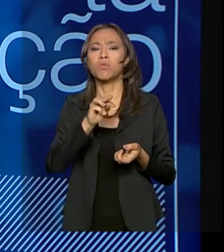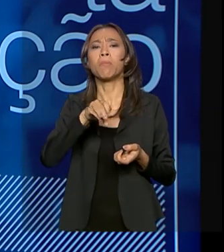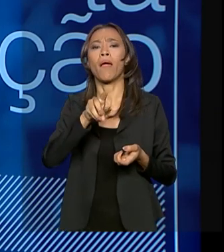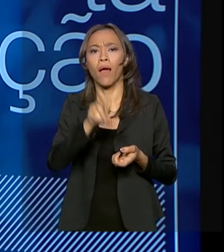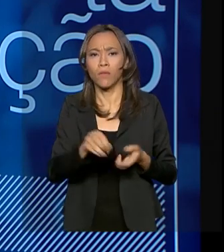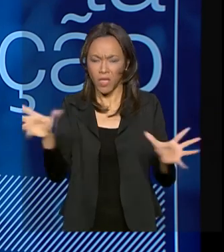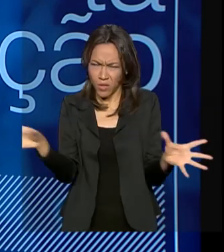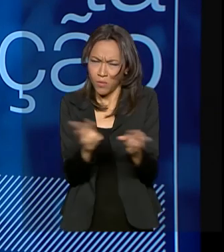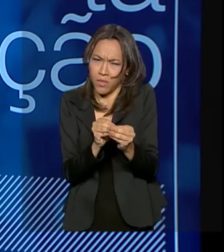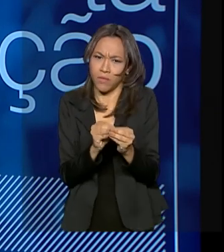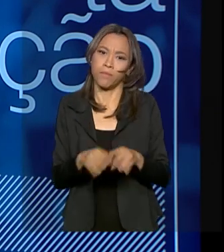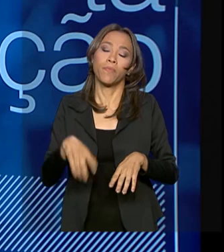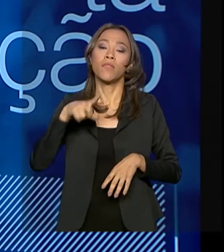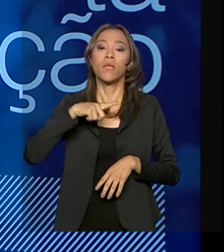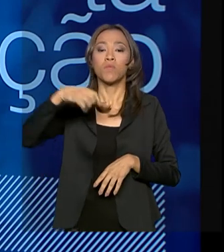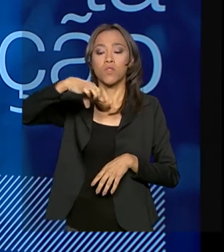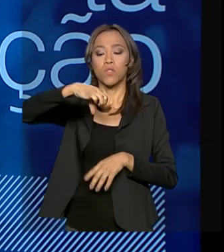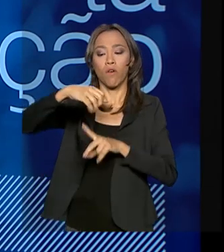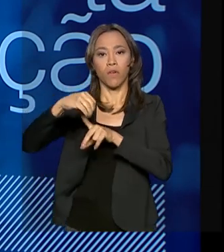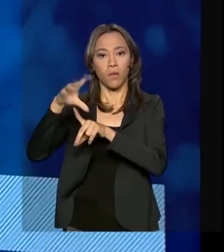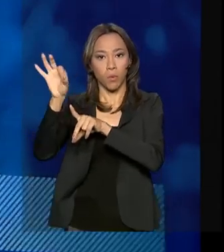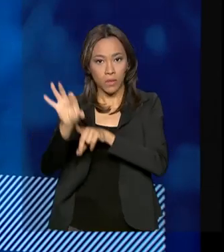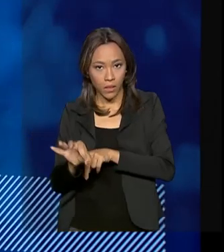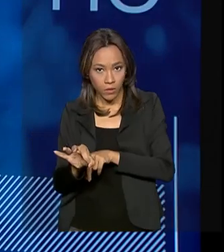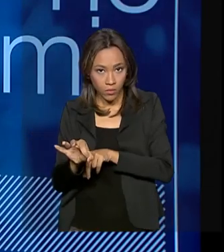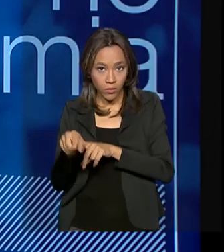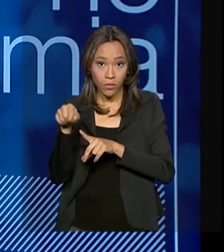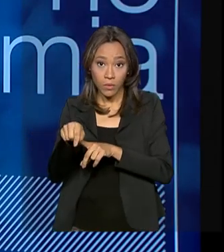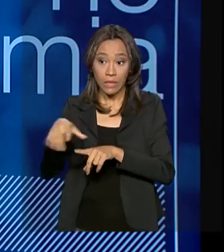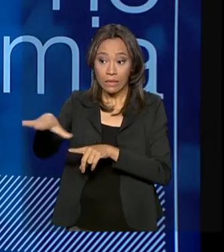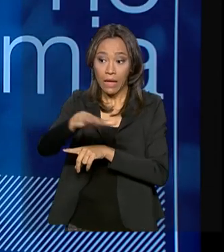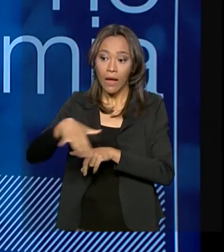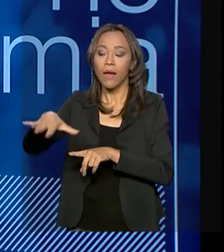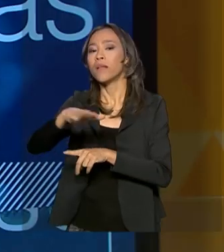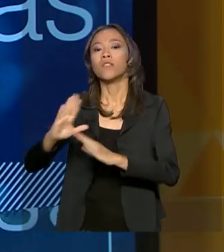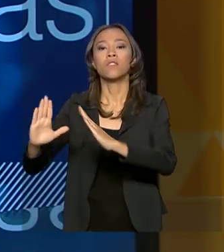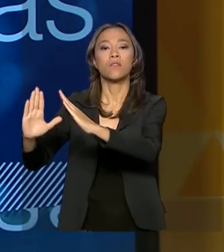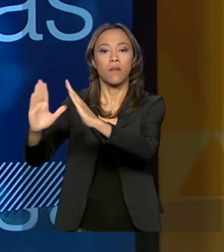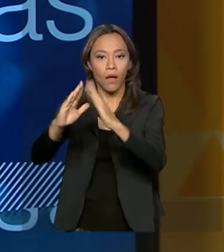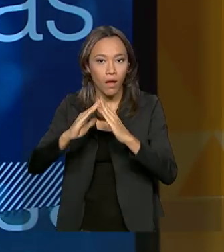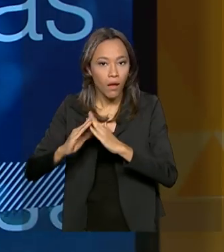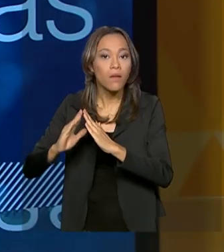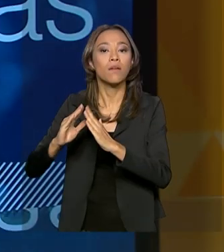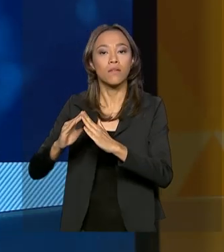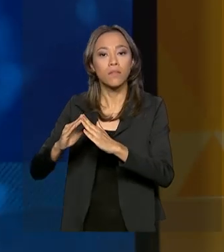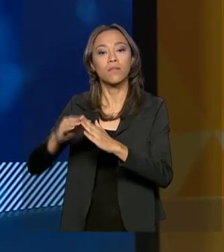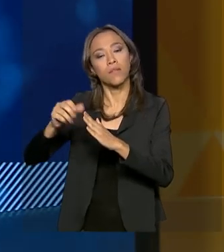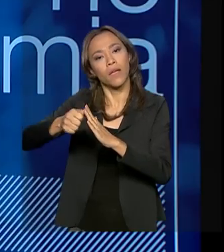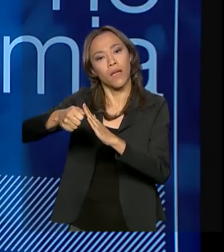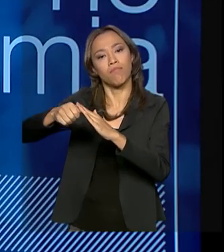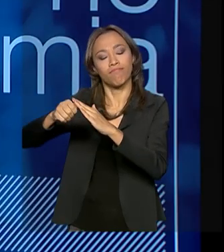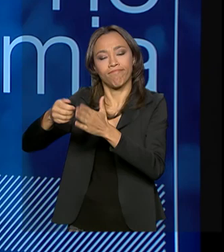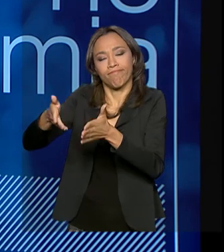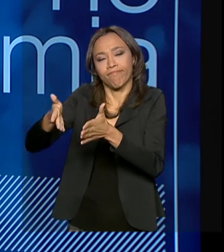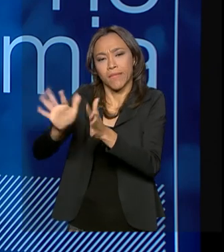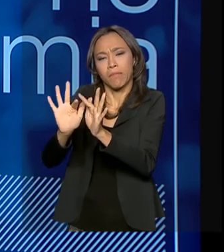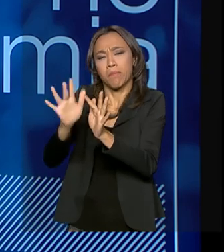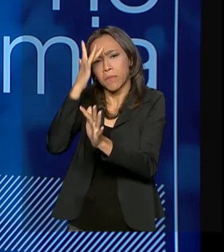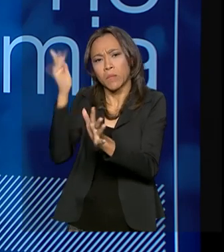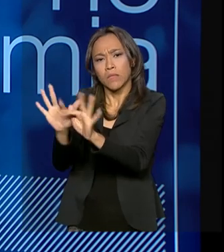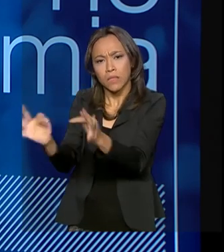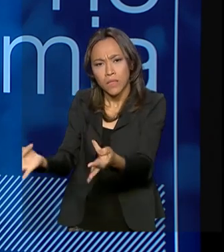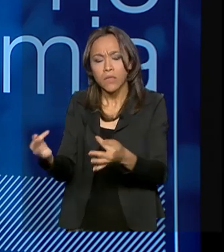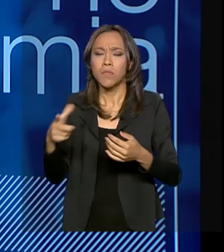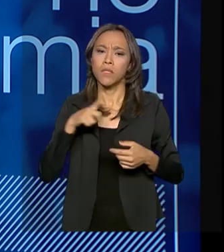temos mais de 90% no crédito imobiliário de baixa renda, que se chama Minha Casa Minha Vida, e temos